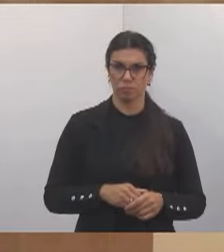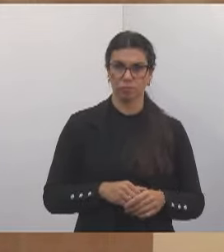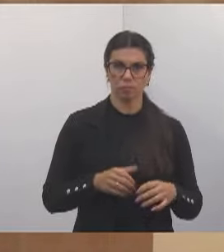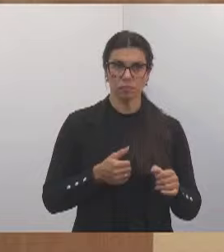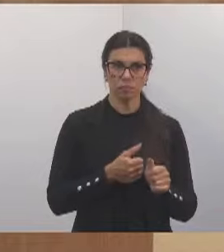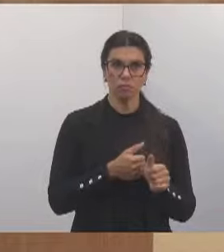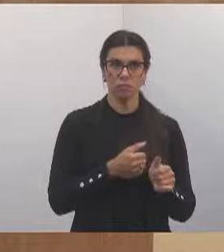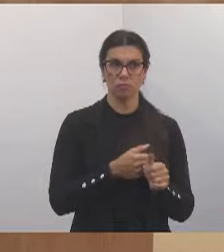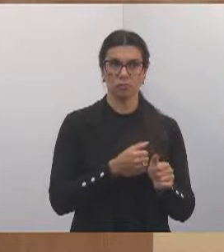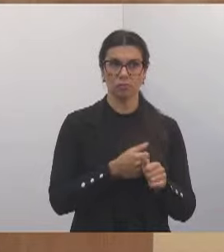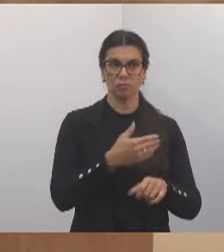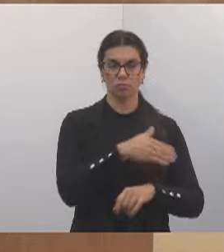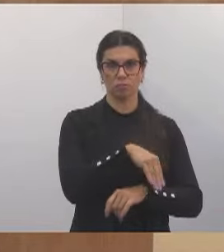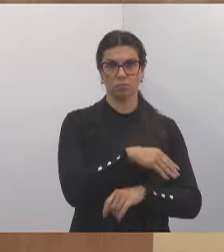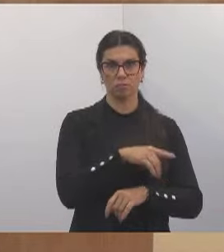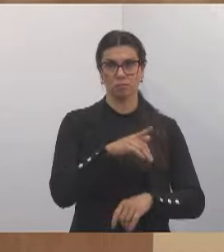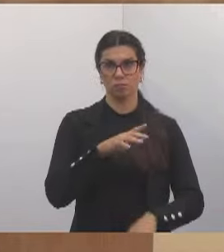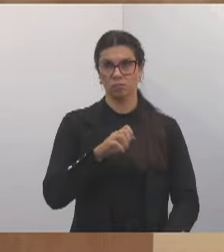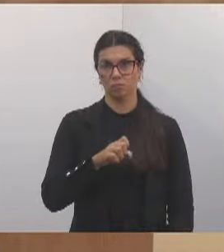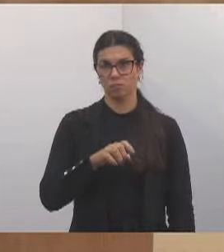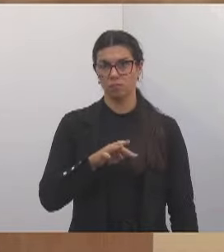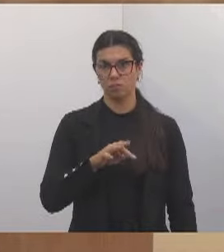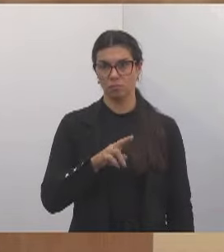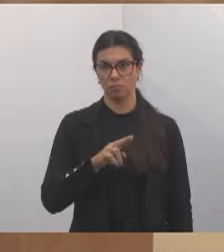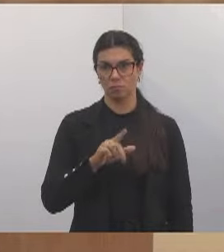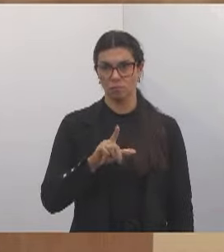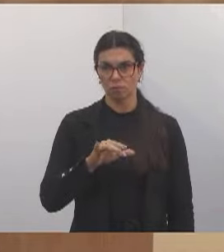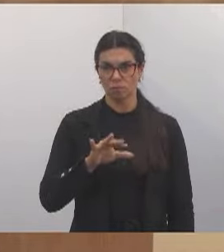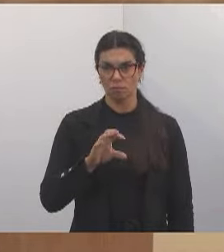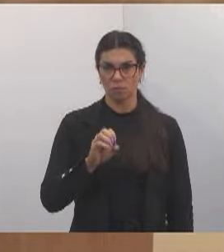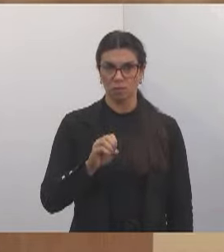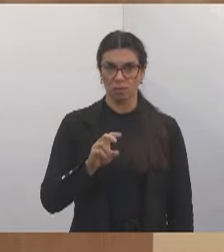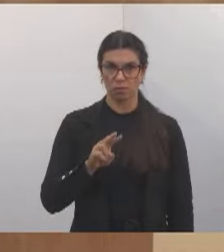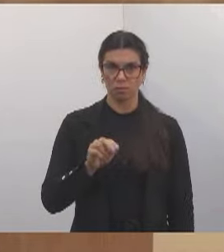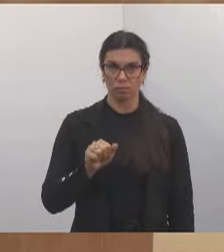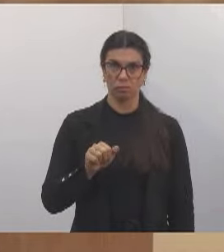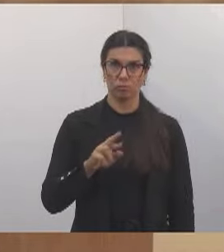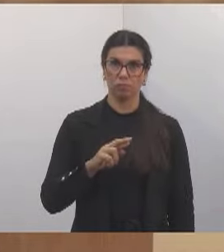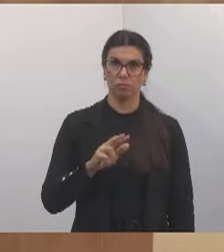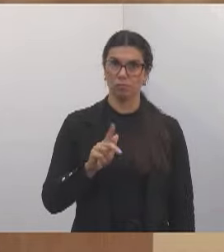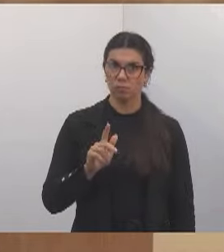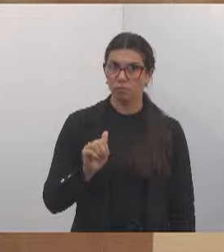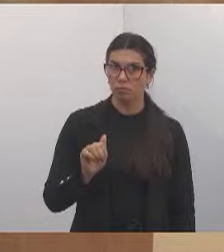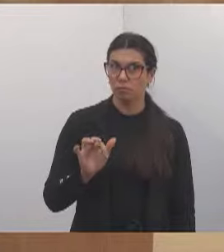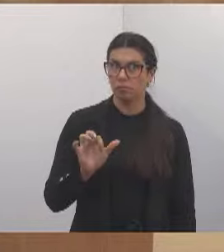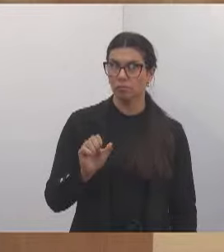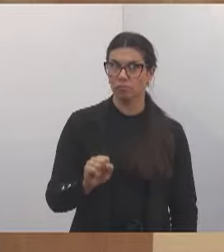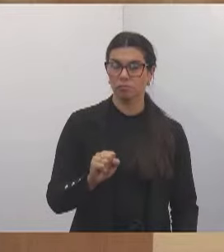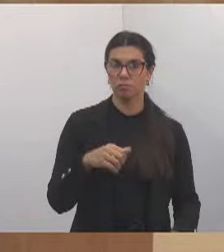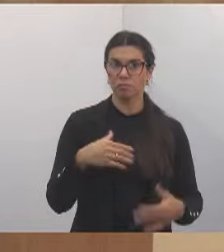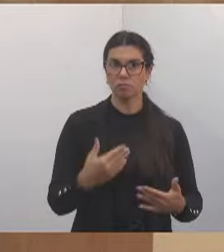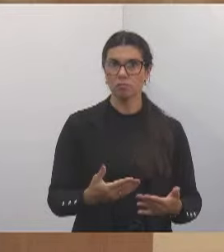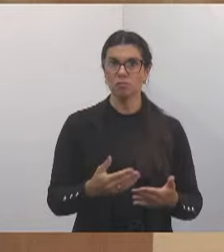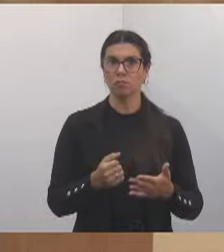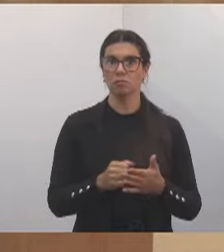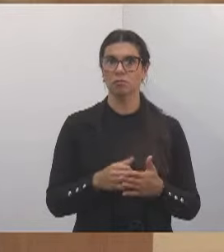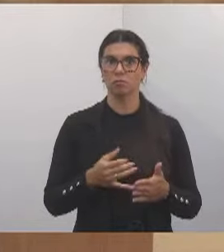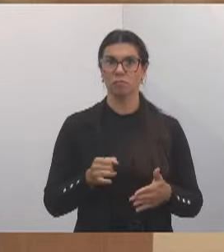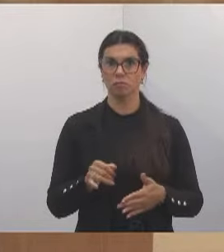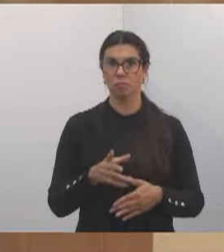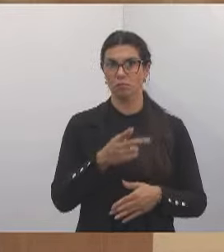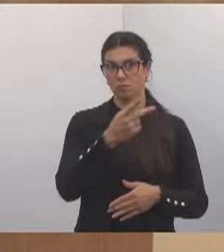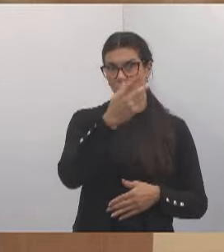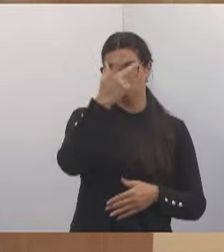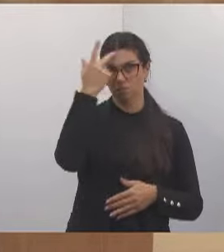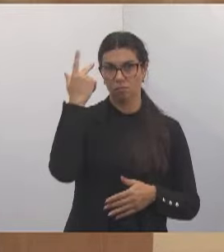Getúlio Vargas, obrigada. Então vai ligar, dá acesso para quem vem pela Ademar de Barros a